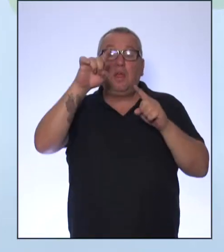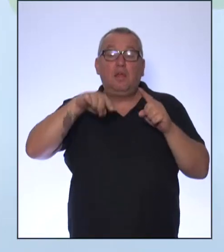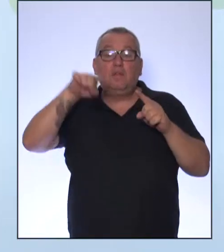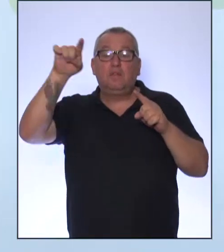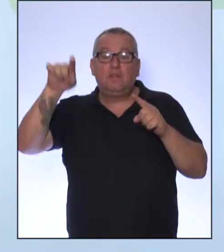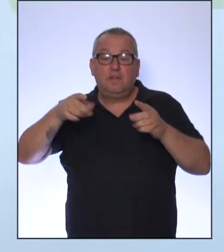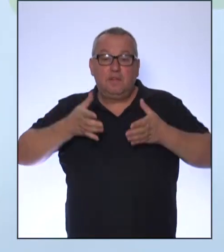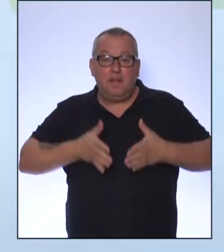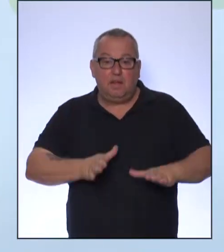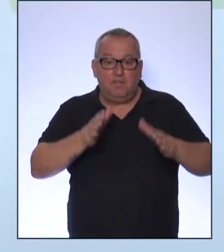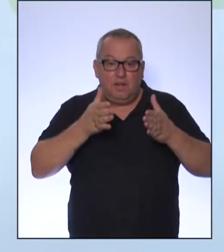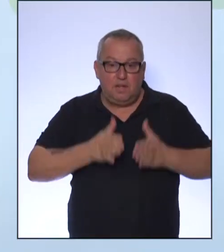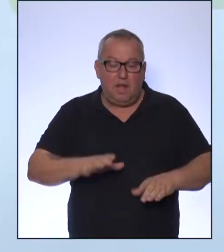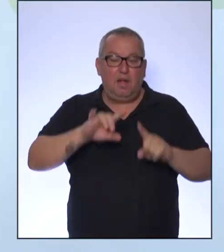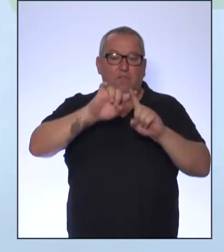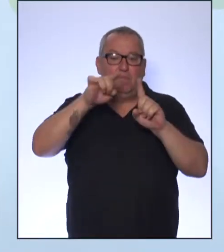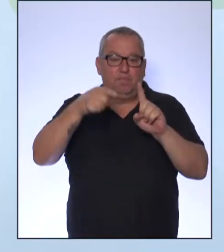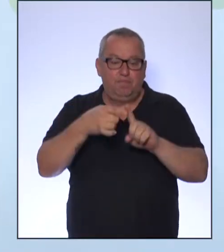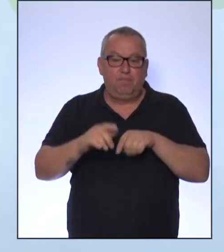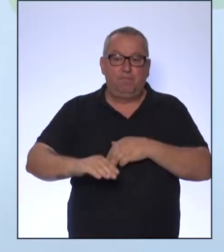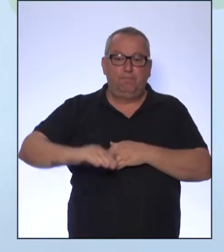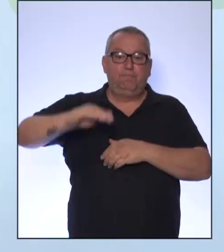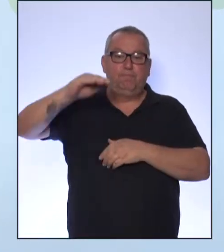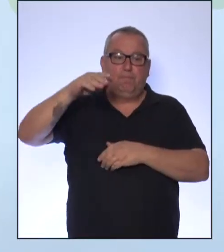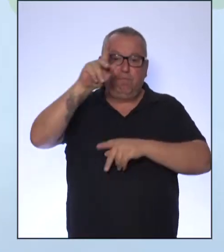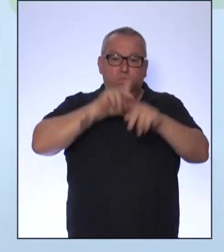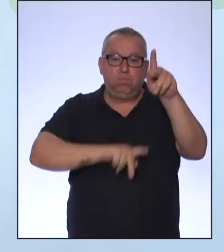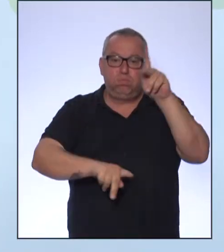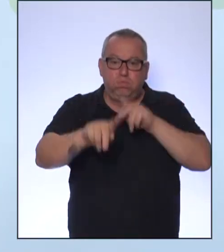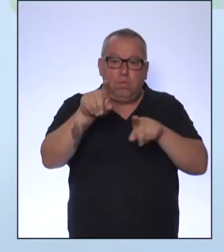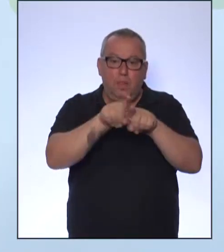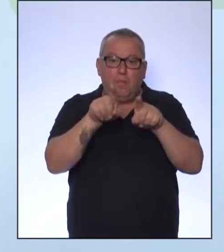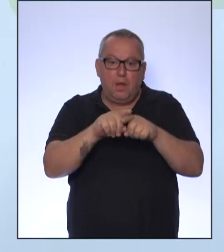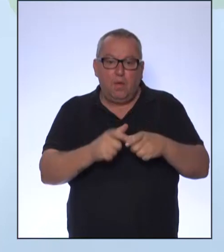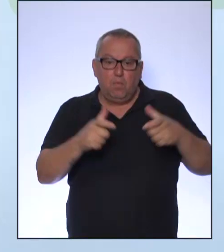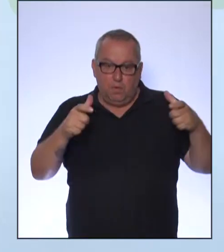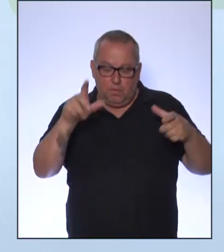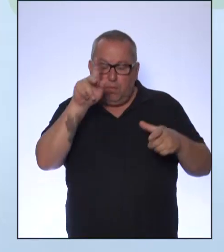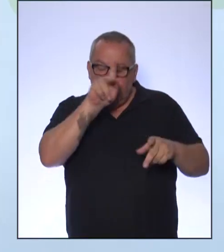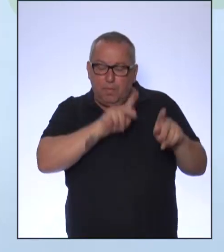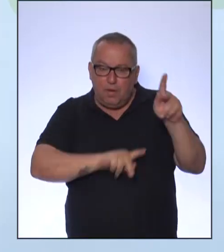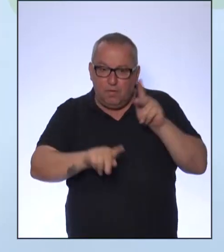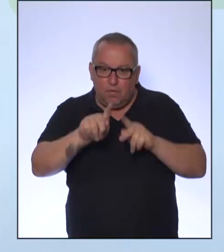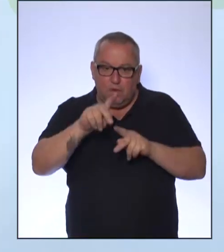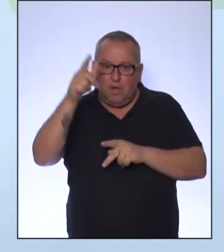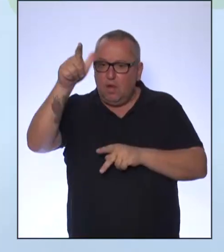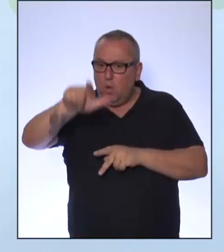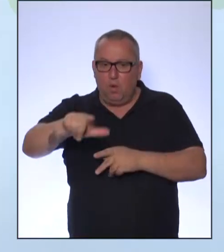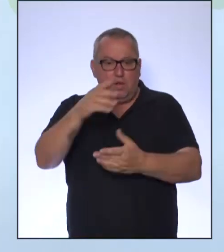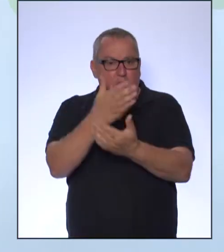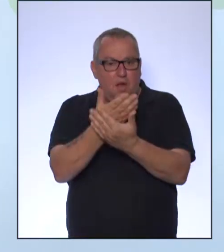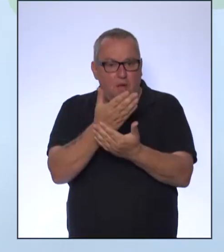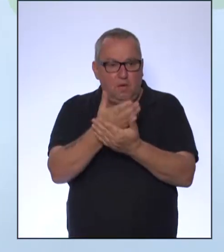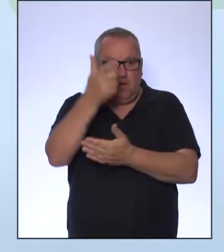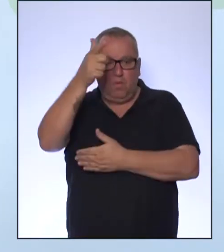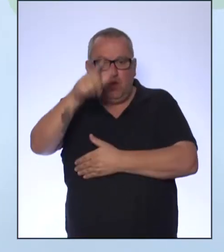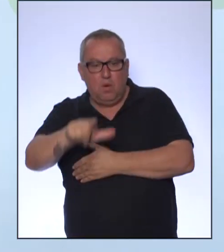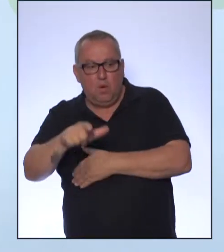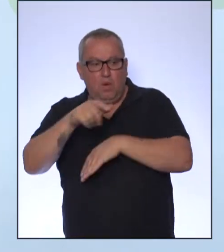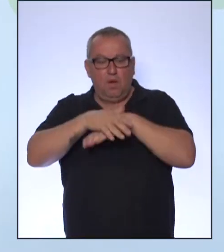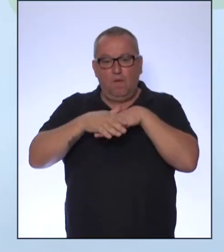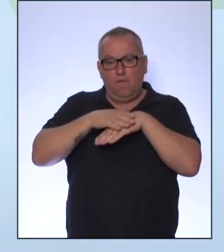taxa de fecundidade, crescimento populacional. São temas para uma outra aula, para uma outra